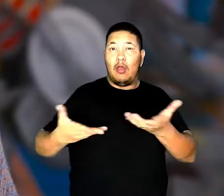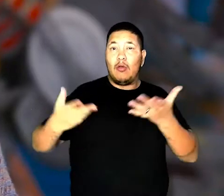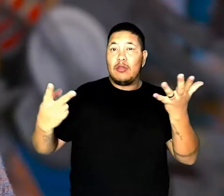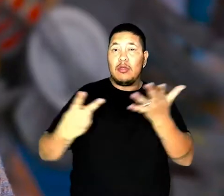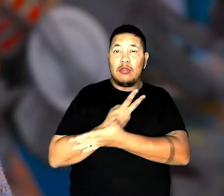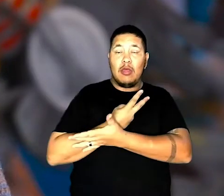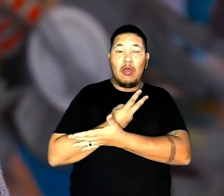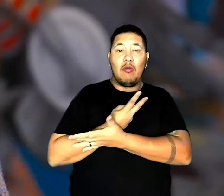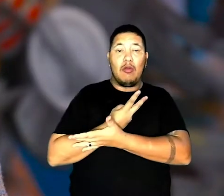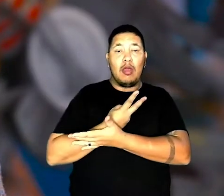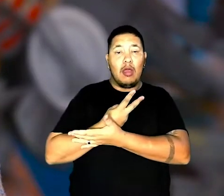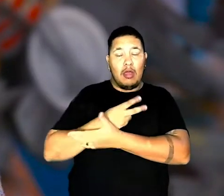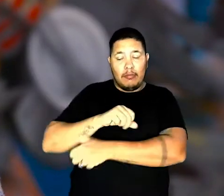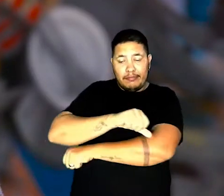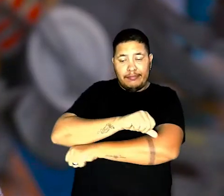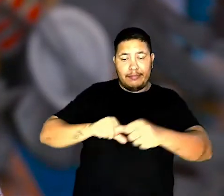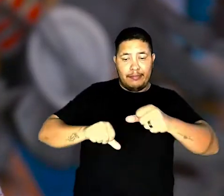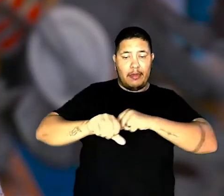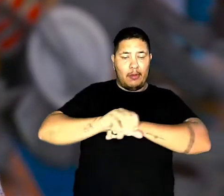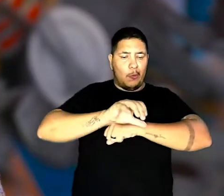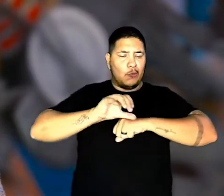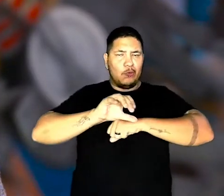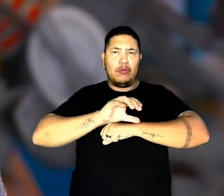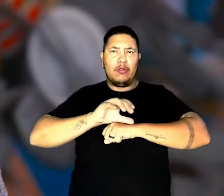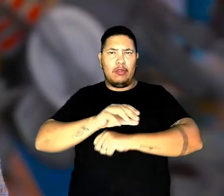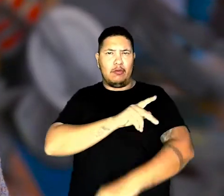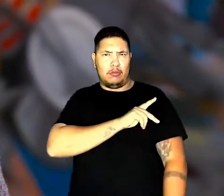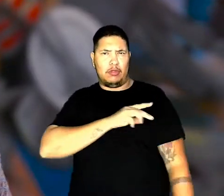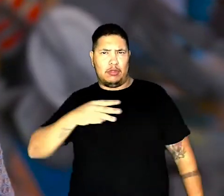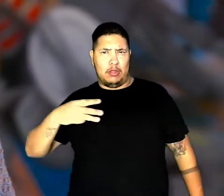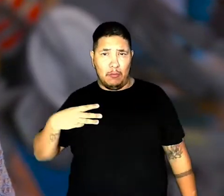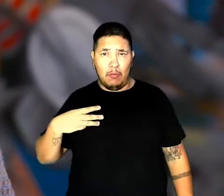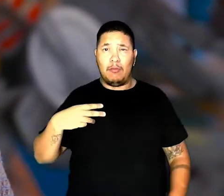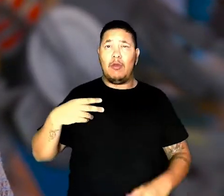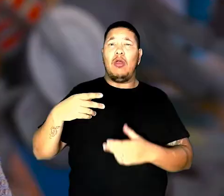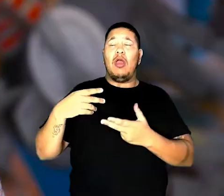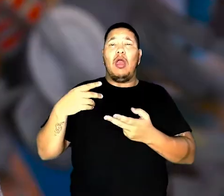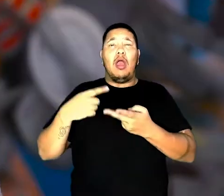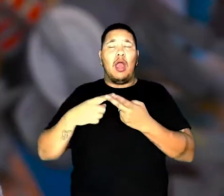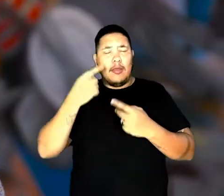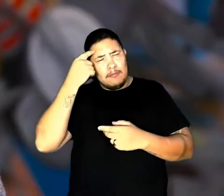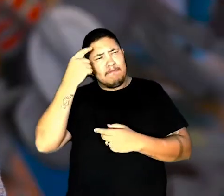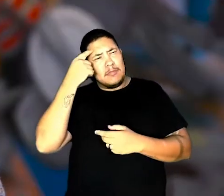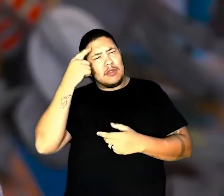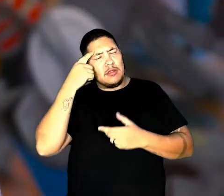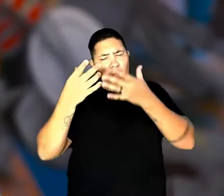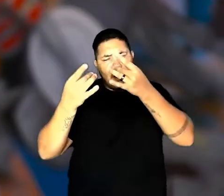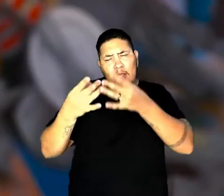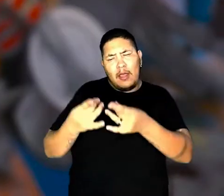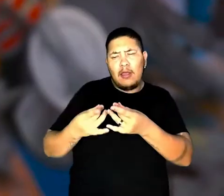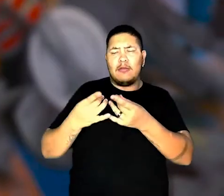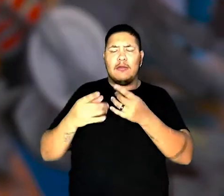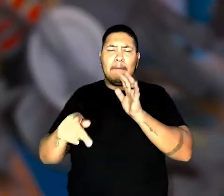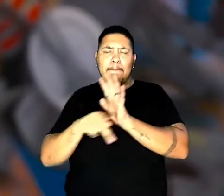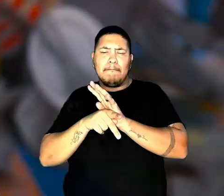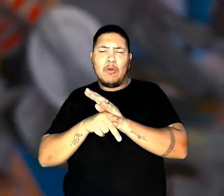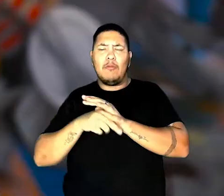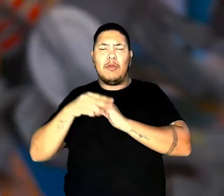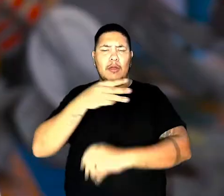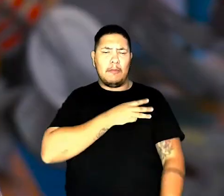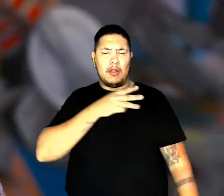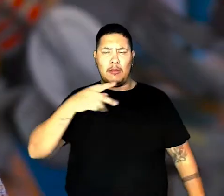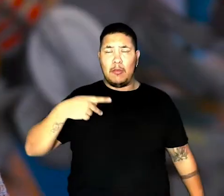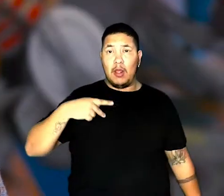houve a constitucionalização do Ministério Público. E aí, pensando nessa capilaridade do